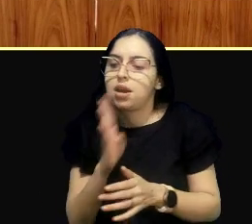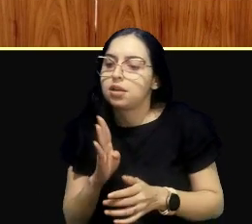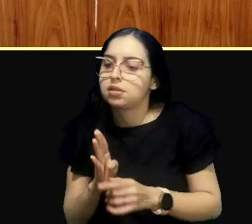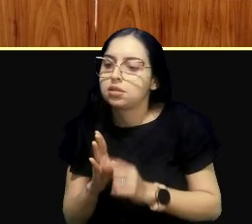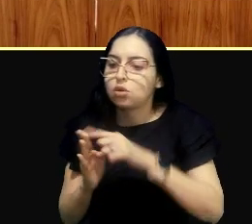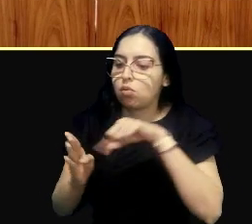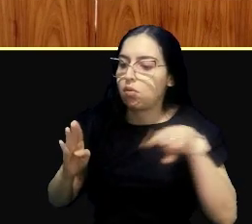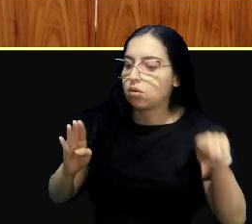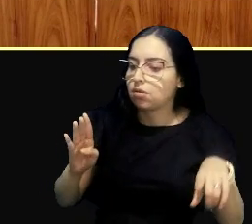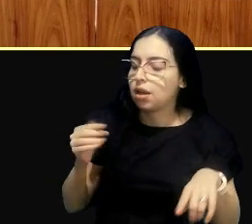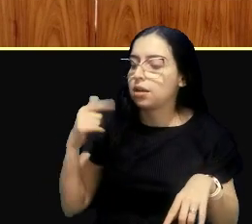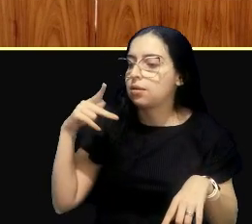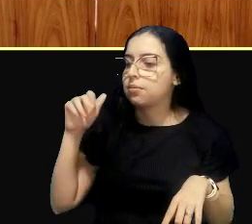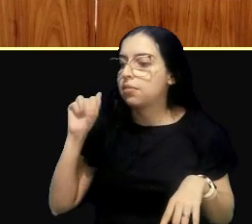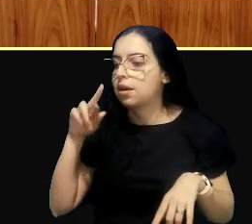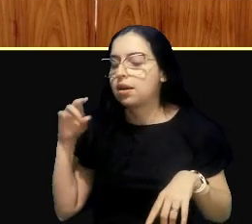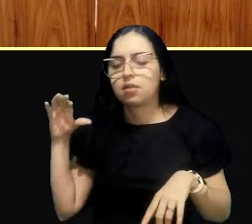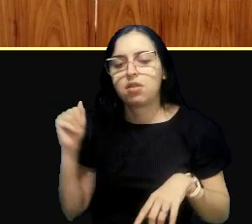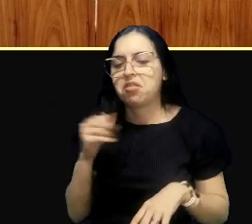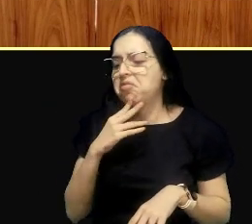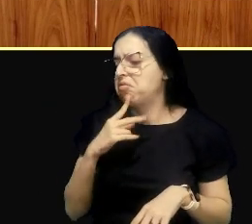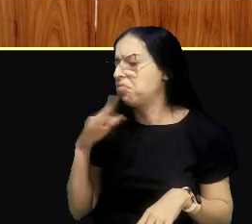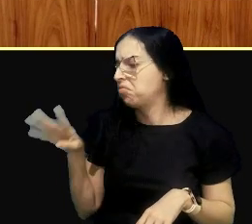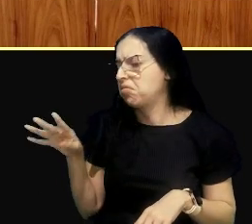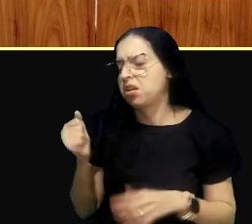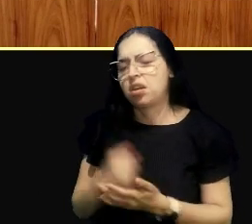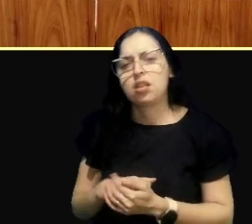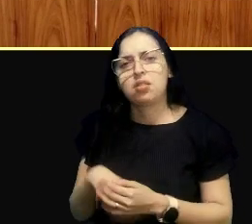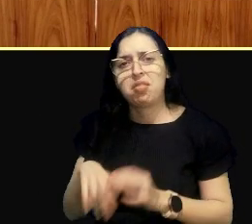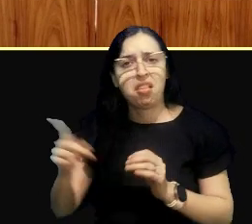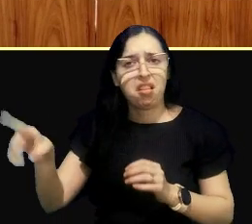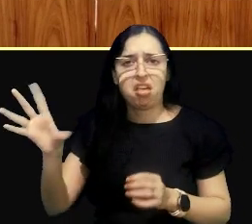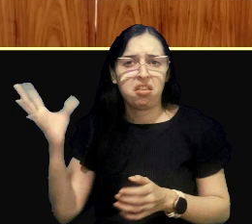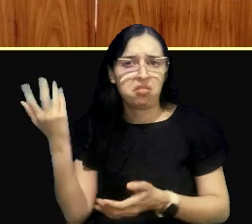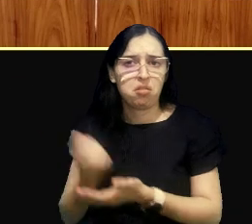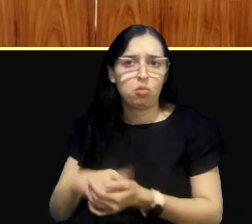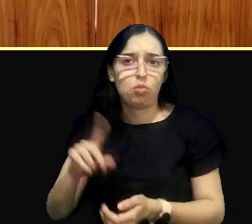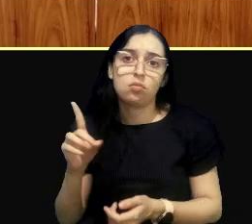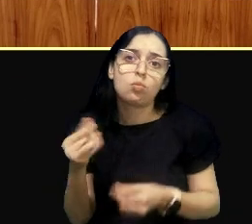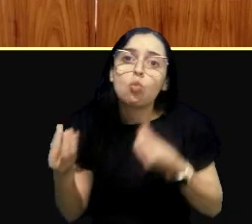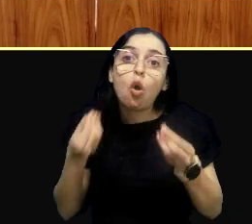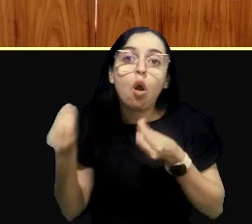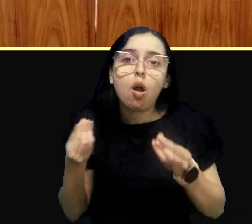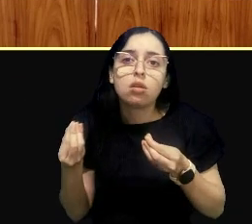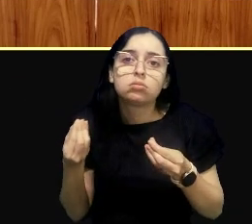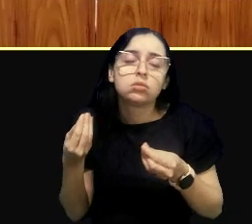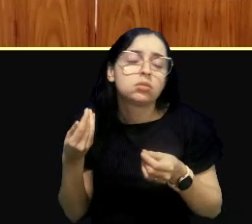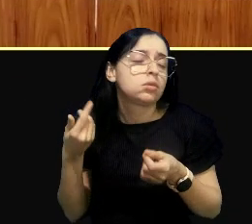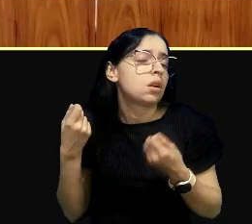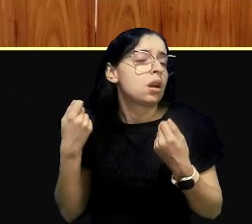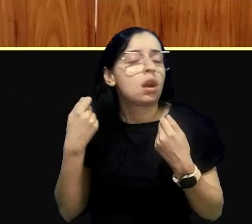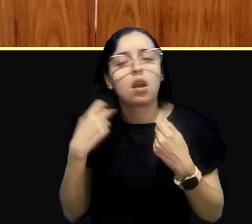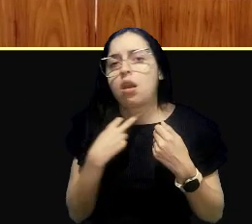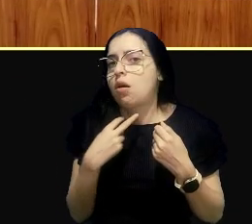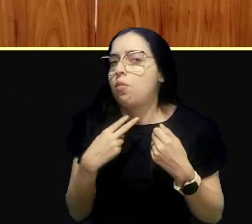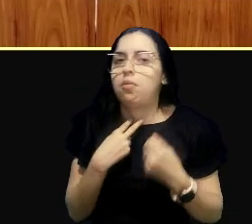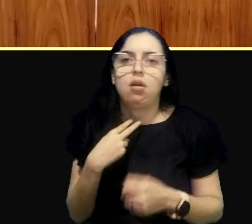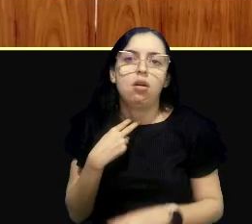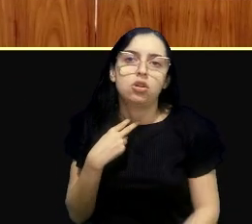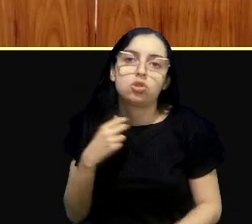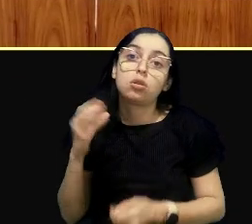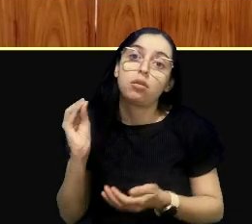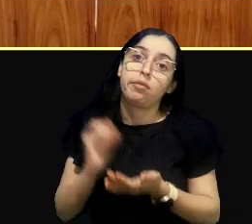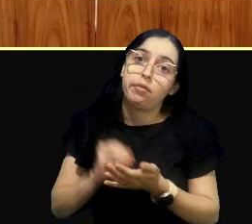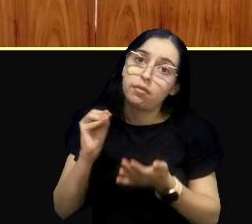lá, não vou nem ver a água lá do Paraguai porque não me cabe, não, mas como assim? Não dá pra fazer isso, Vai faltar uma